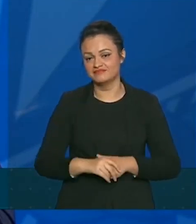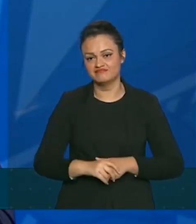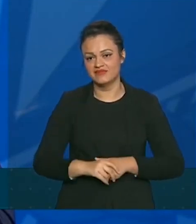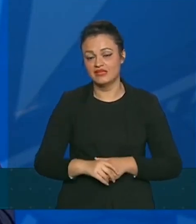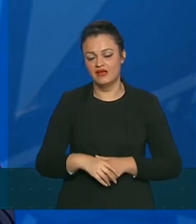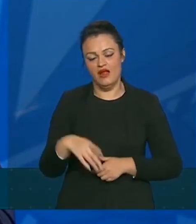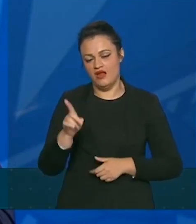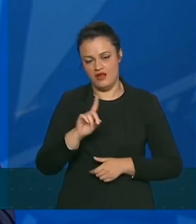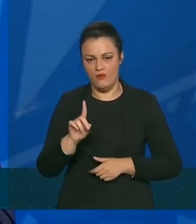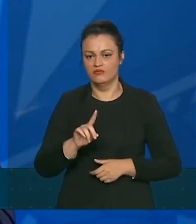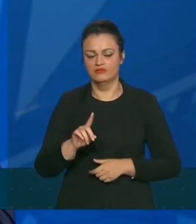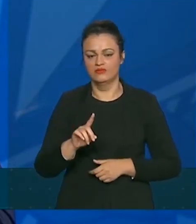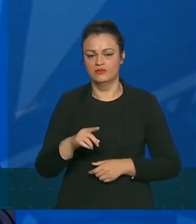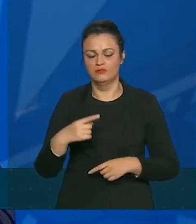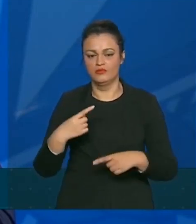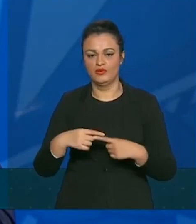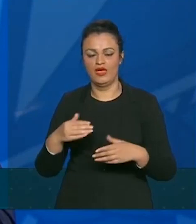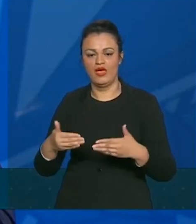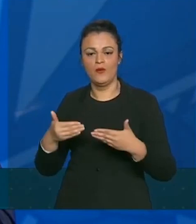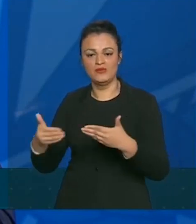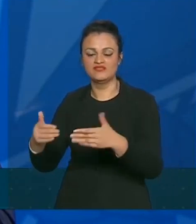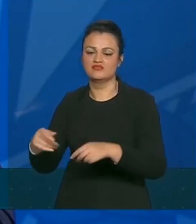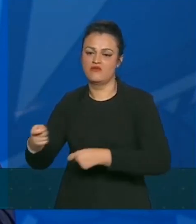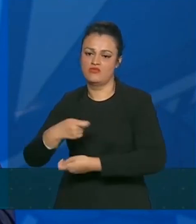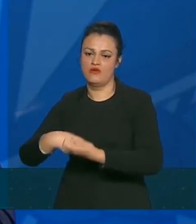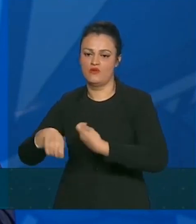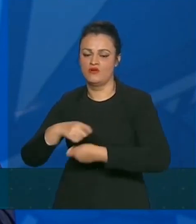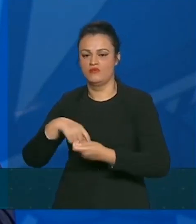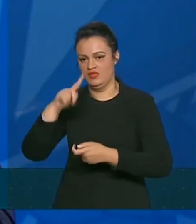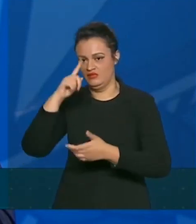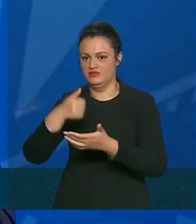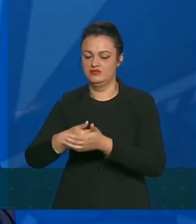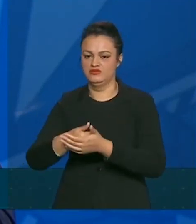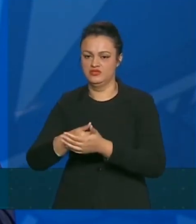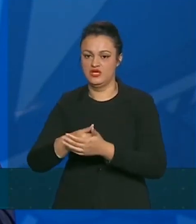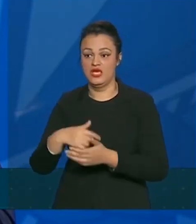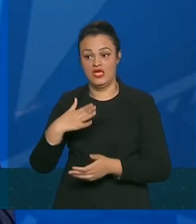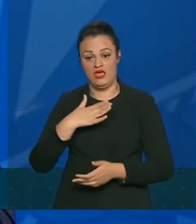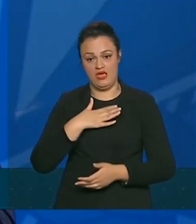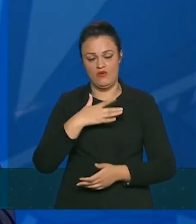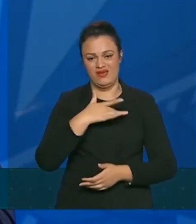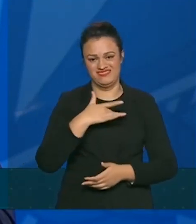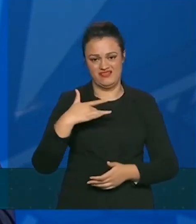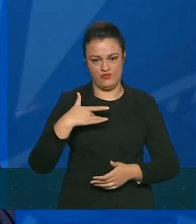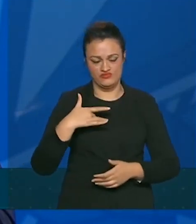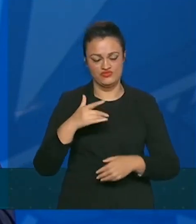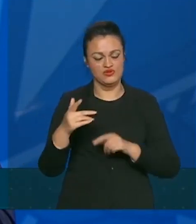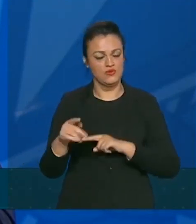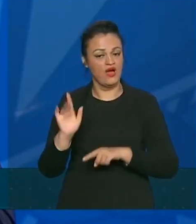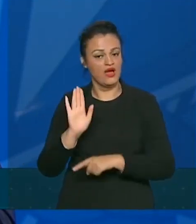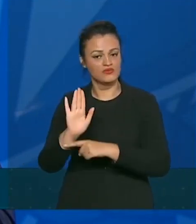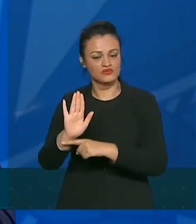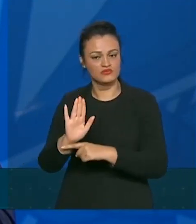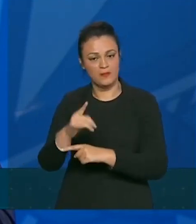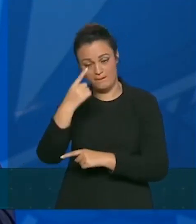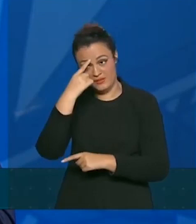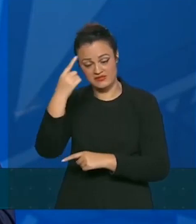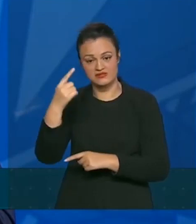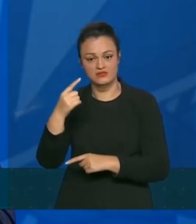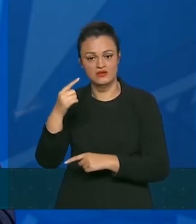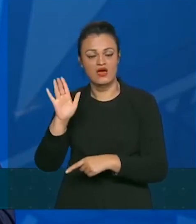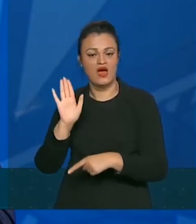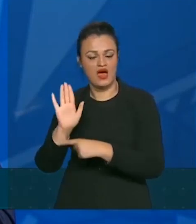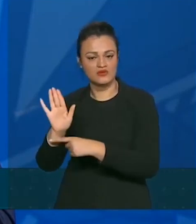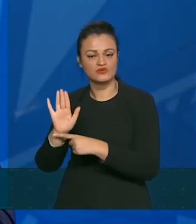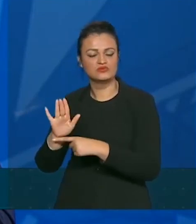Não porque é uma atribuição do Ministério da Economia, e eu vejo a saúde ajudando sempre a partir do instante em que